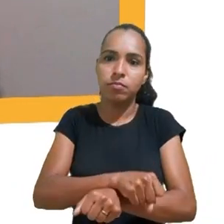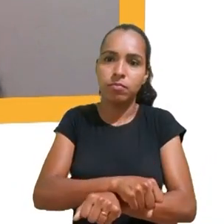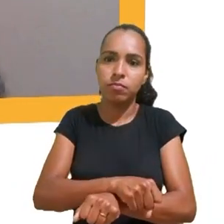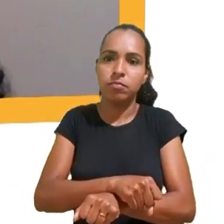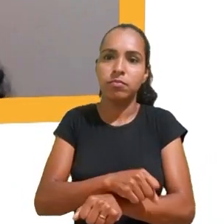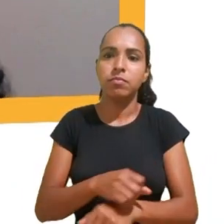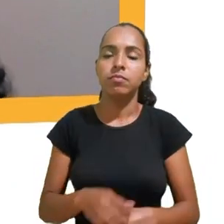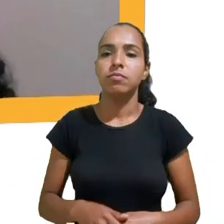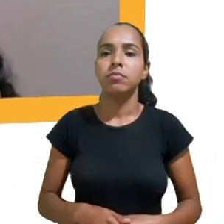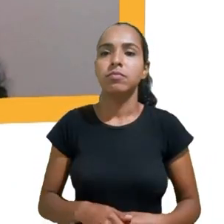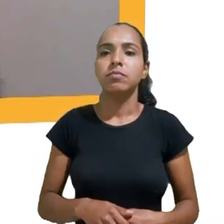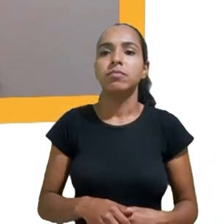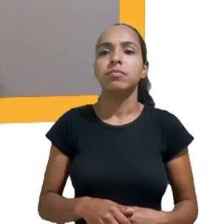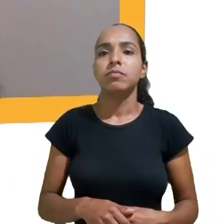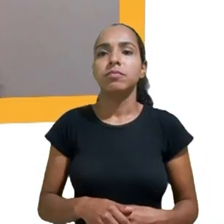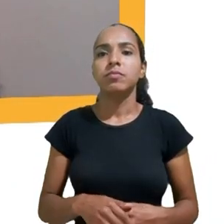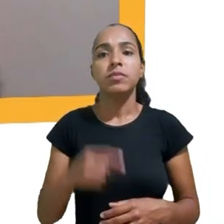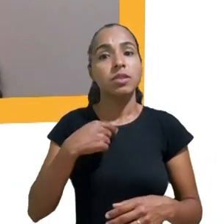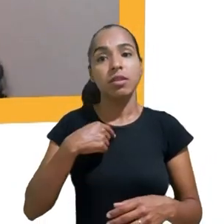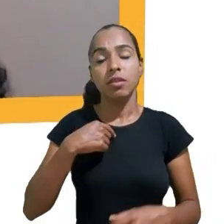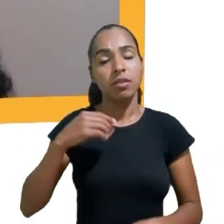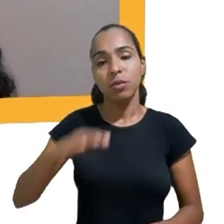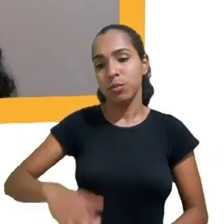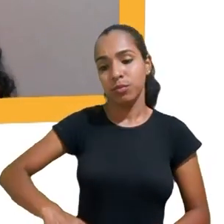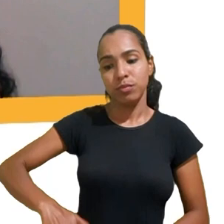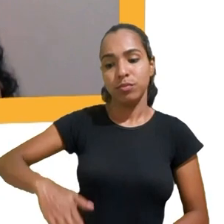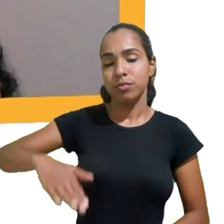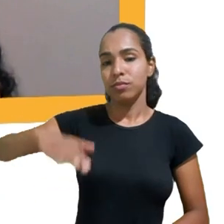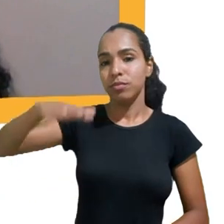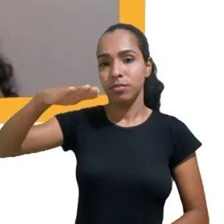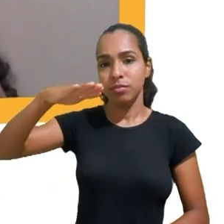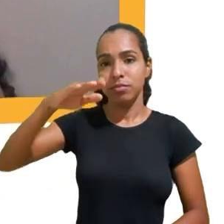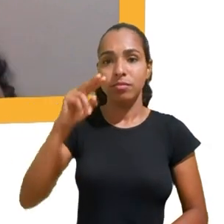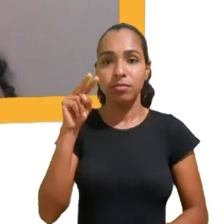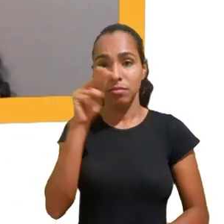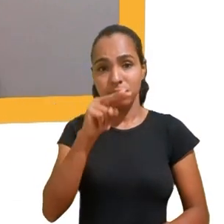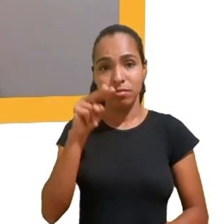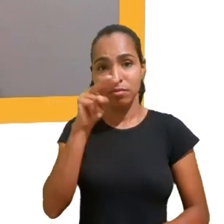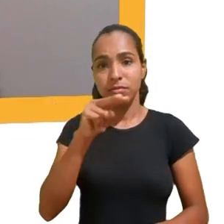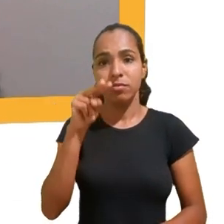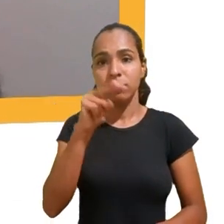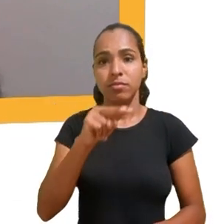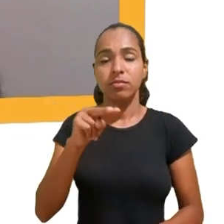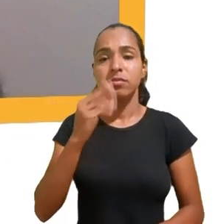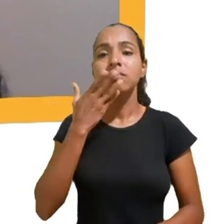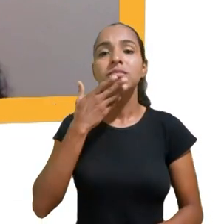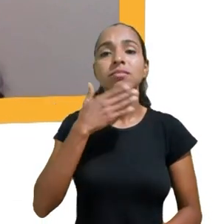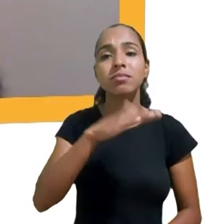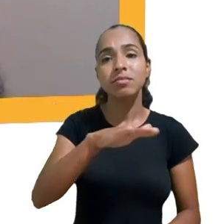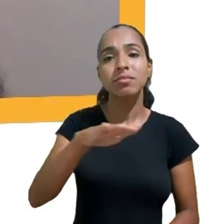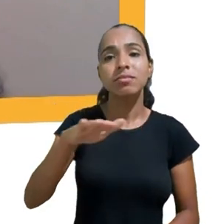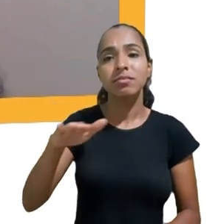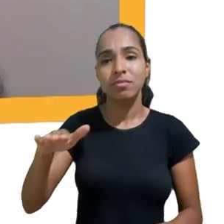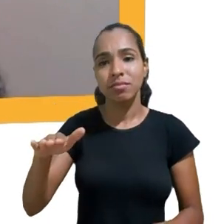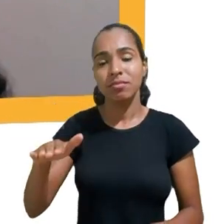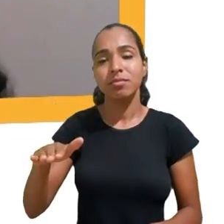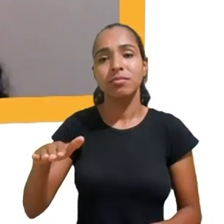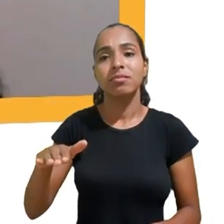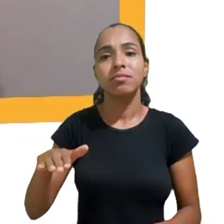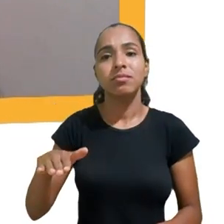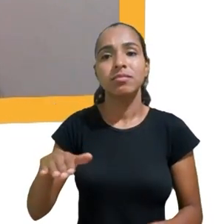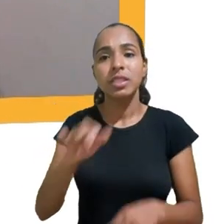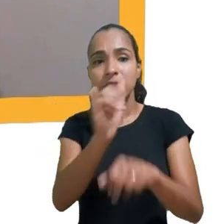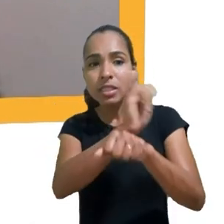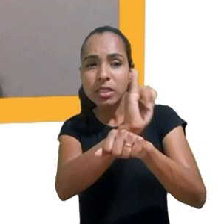youtubers mirins, essas influencers, e eles de certa forma influenciam os jovens, nossas crianças